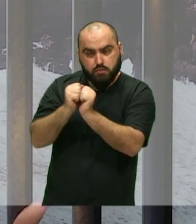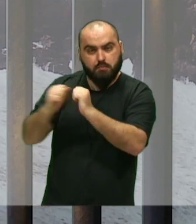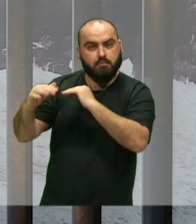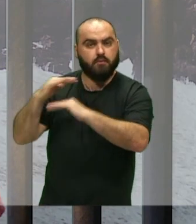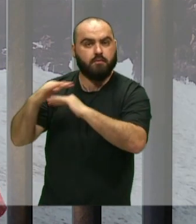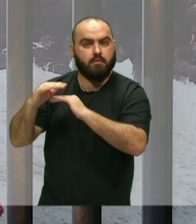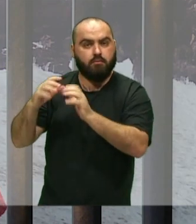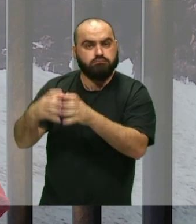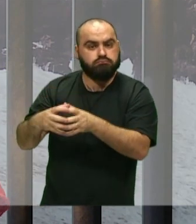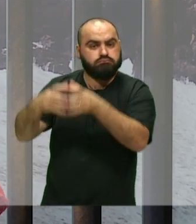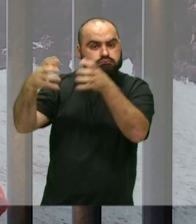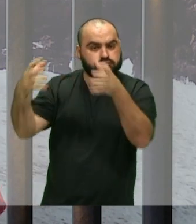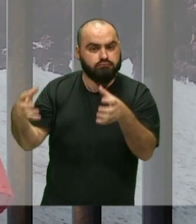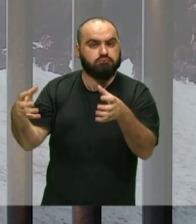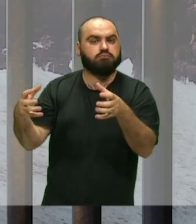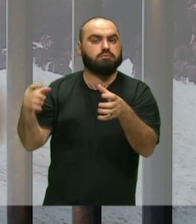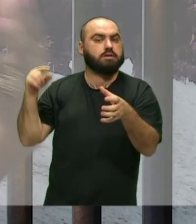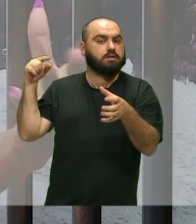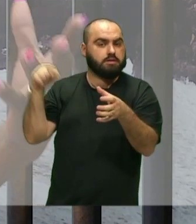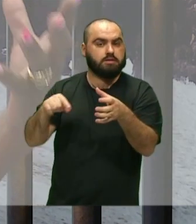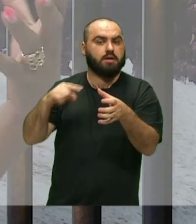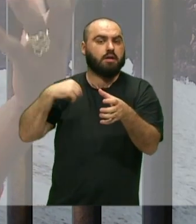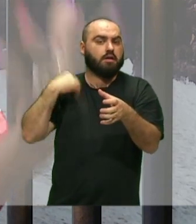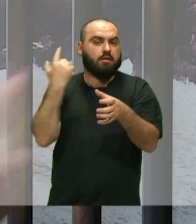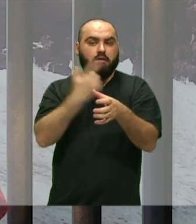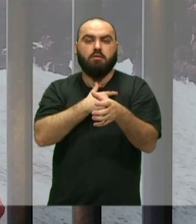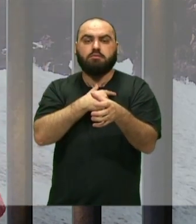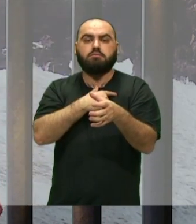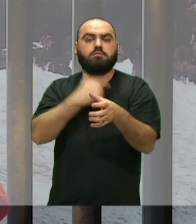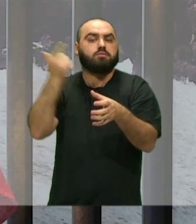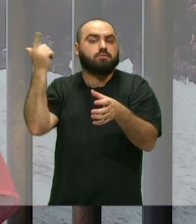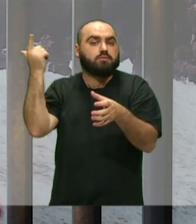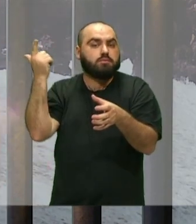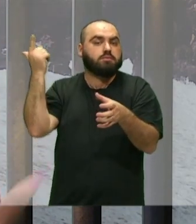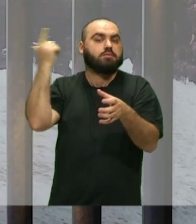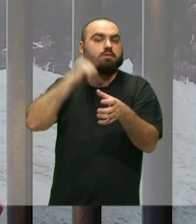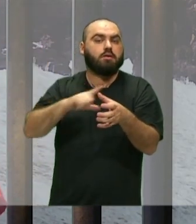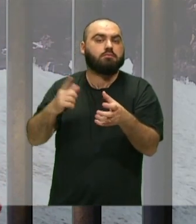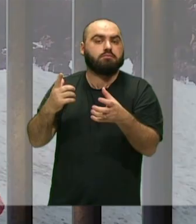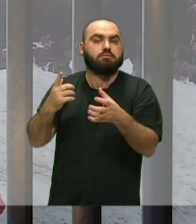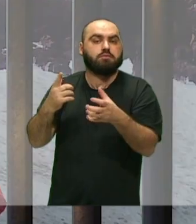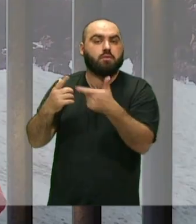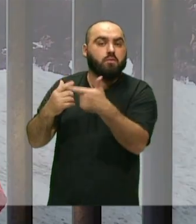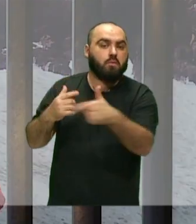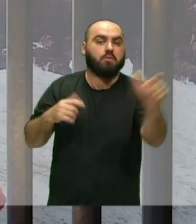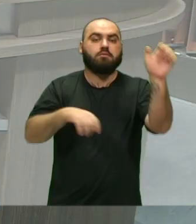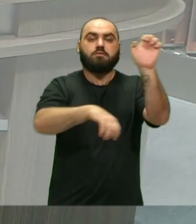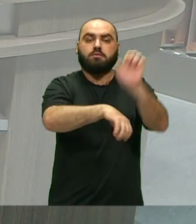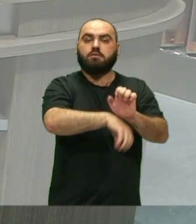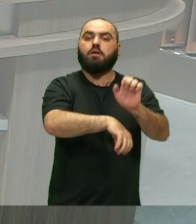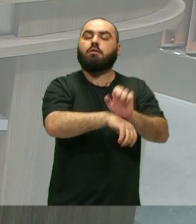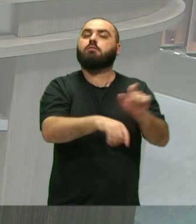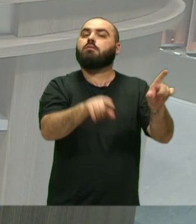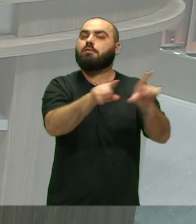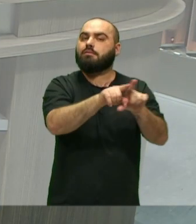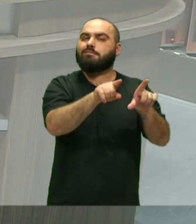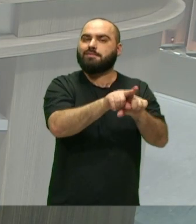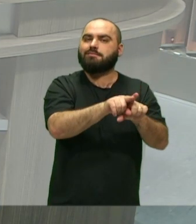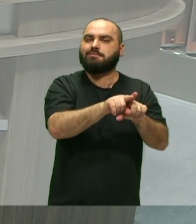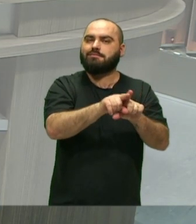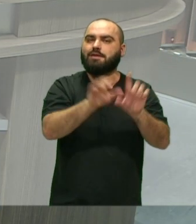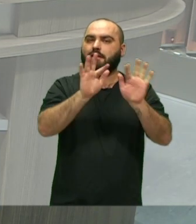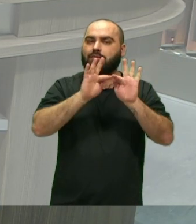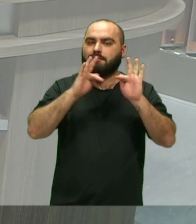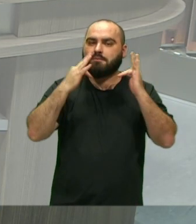amplia De uma forma Que a gente Termina semeando Em outros estados Também E vai acolhendo E a família